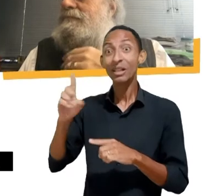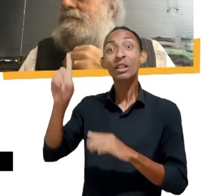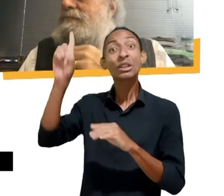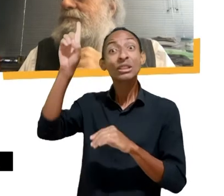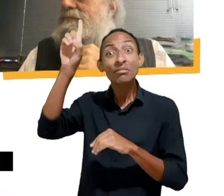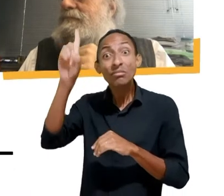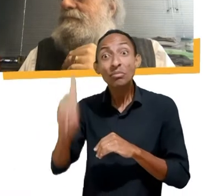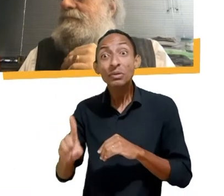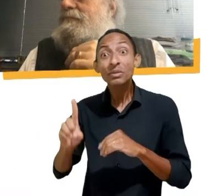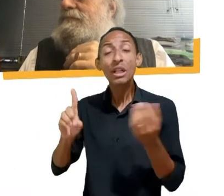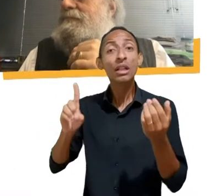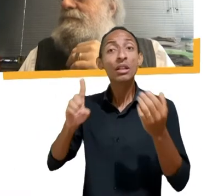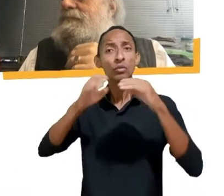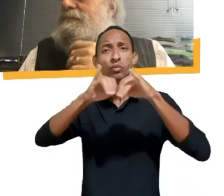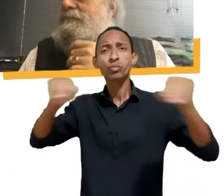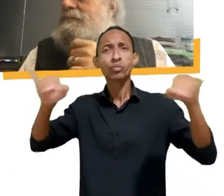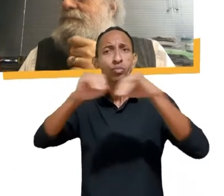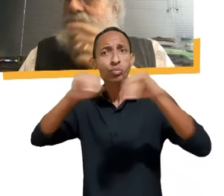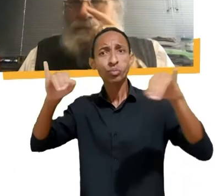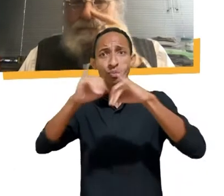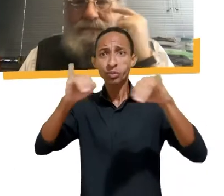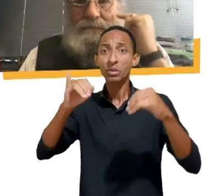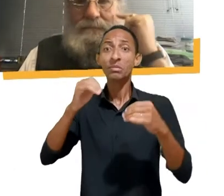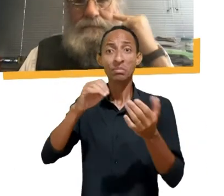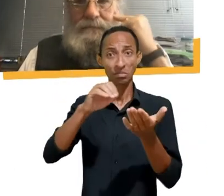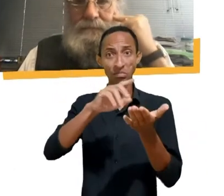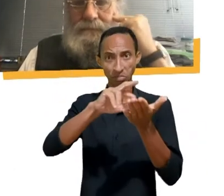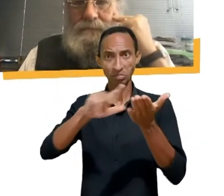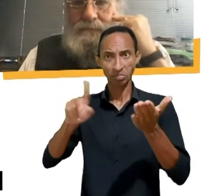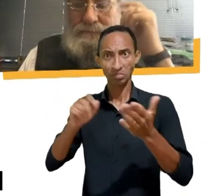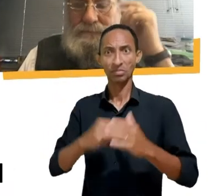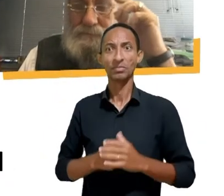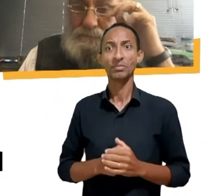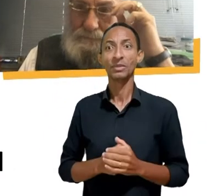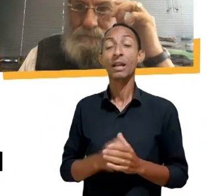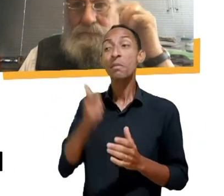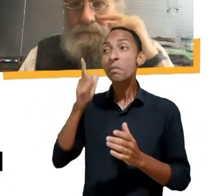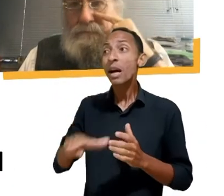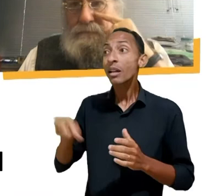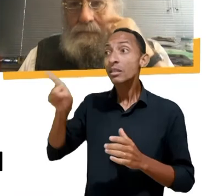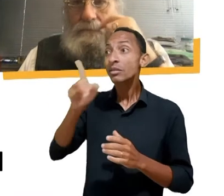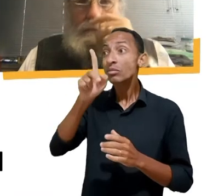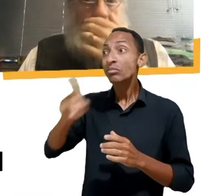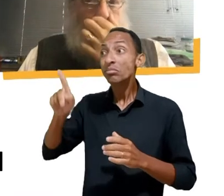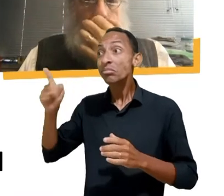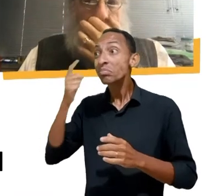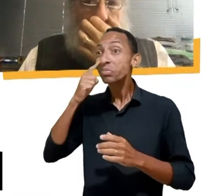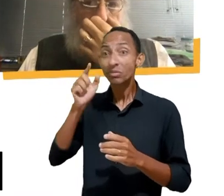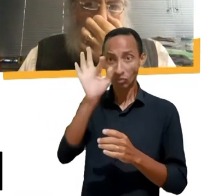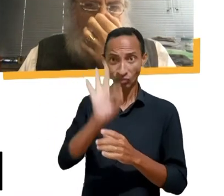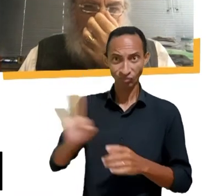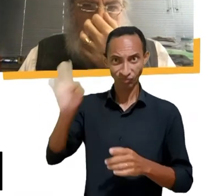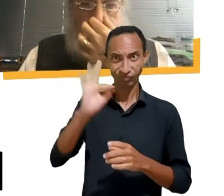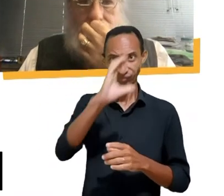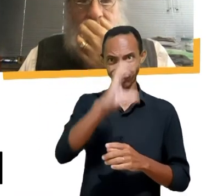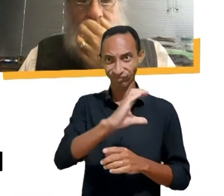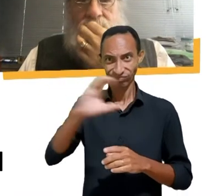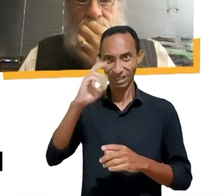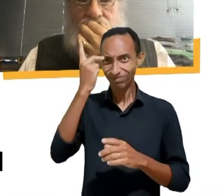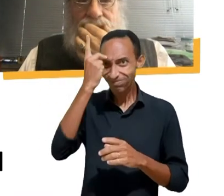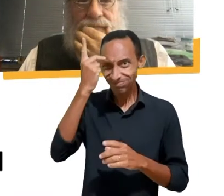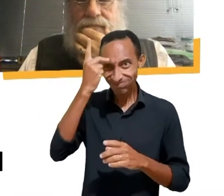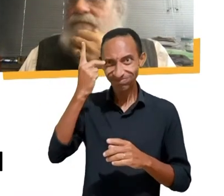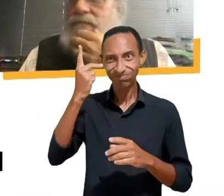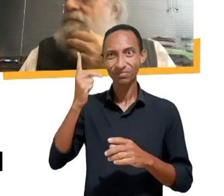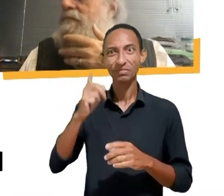Coordenação do Ponto BR, NIC, e professor associado da Pontifícia Universidade Católica de São Paulo, PUC São Paulo. Foi membro da